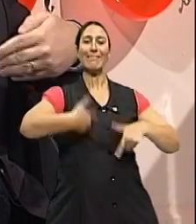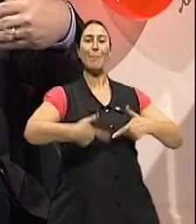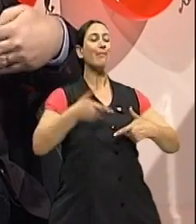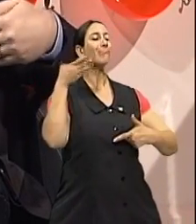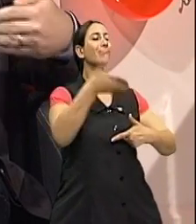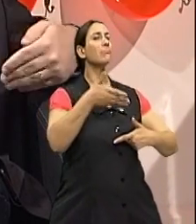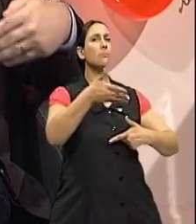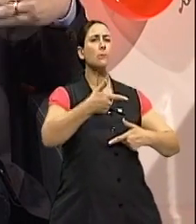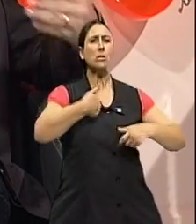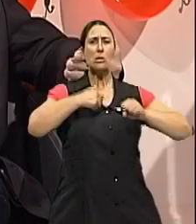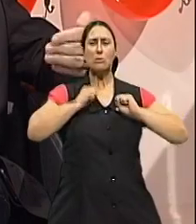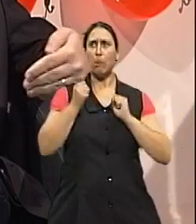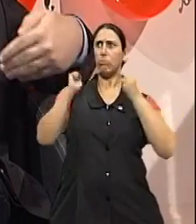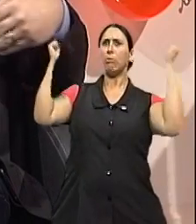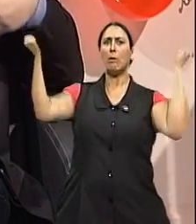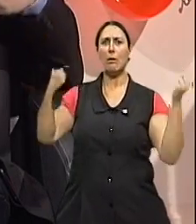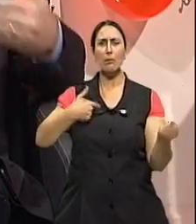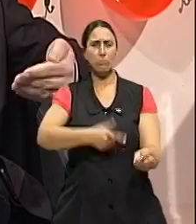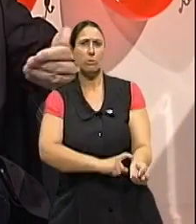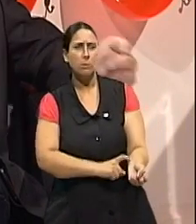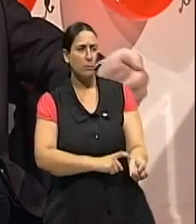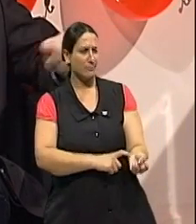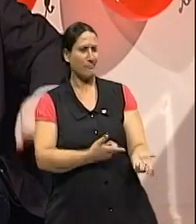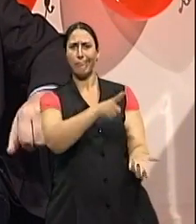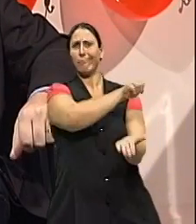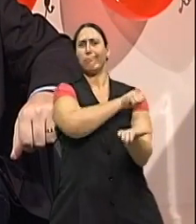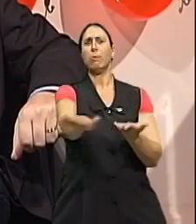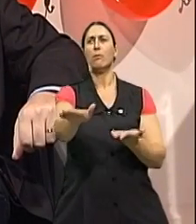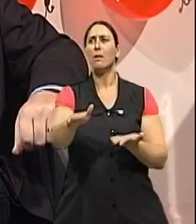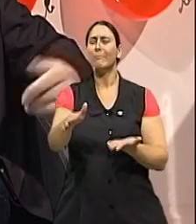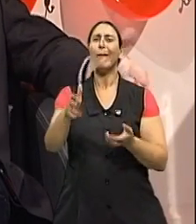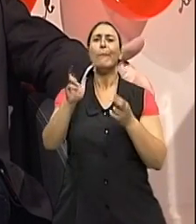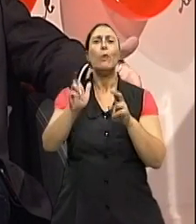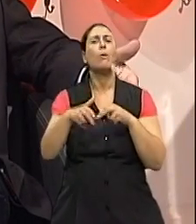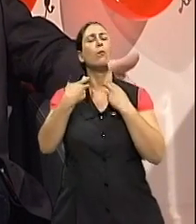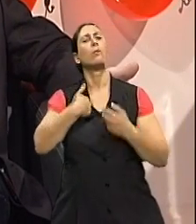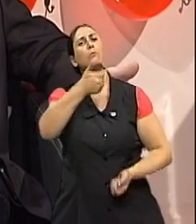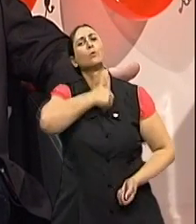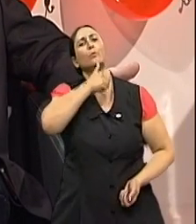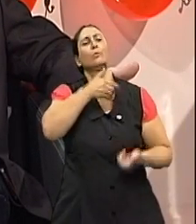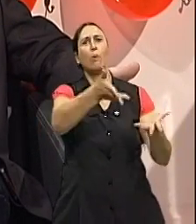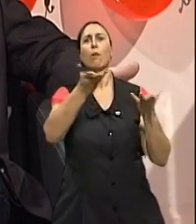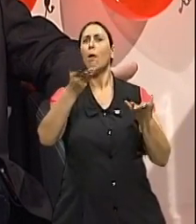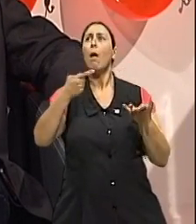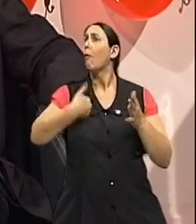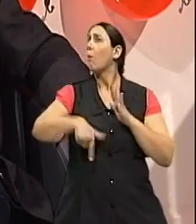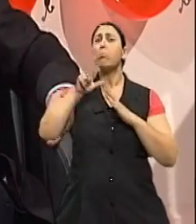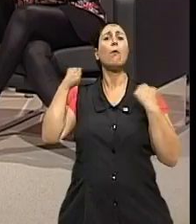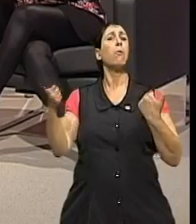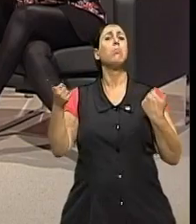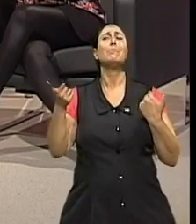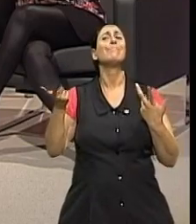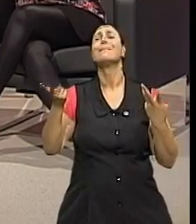momento, elas estão mais irritadas e elas agem de uma forma que isso pode ter consequências comportamentais. aí é